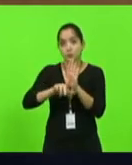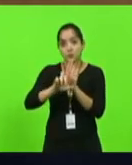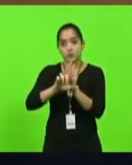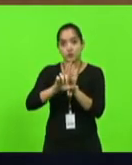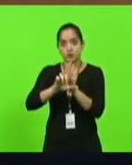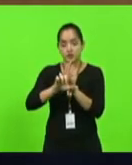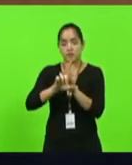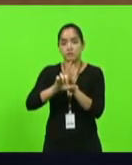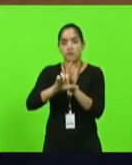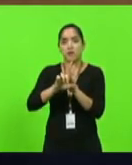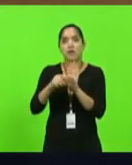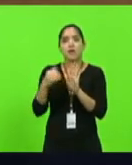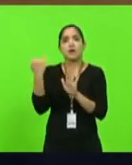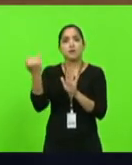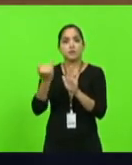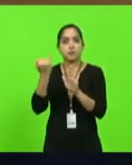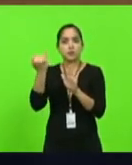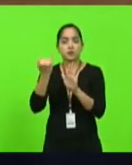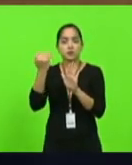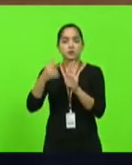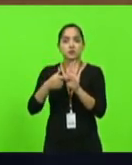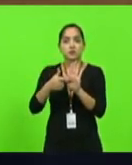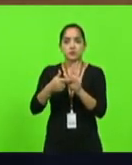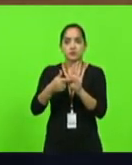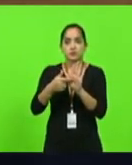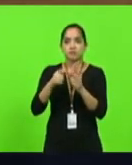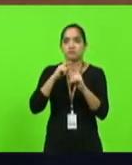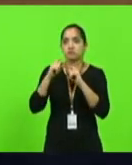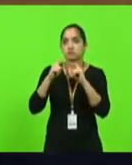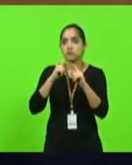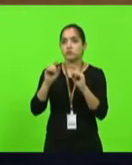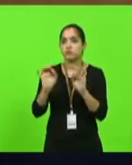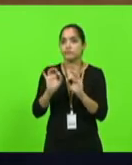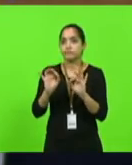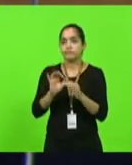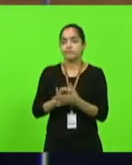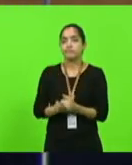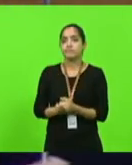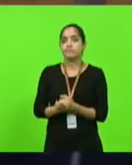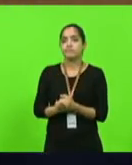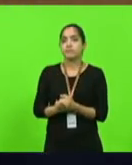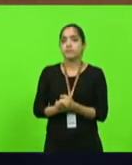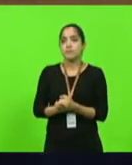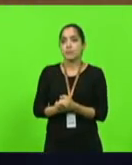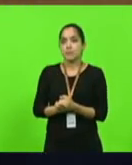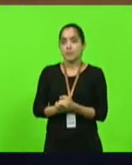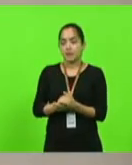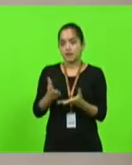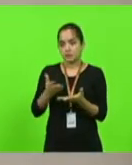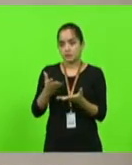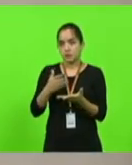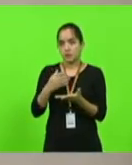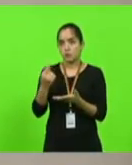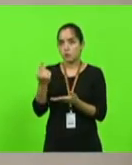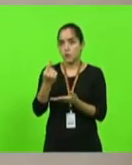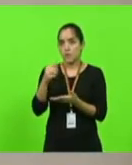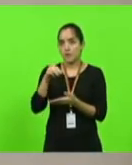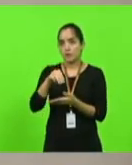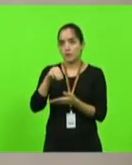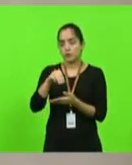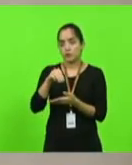para não deixar nenhuma dúvida no ar. Obrigado. É, para mim. Senhor presidente, gostaria de um minuto para discutir.